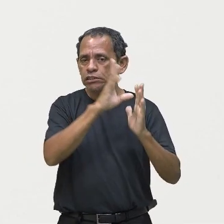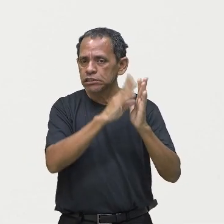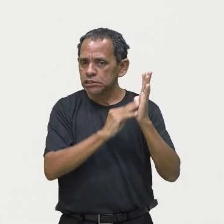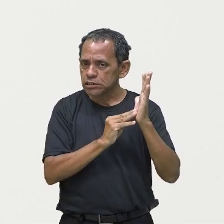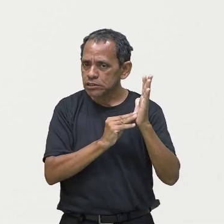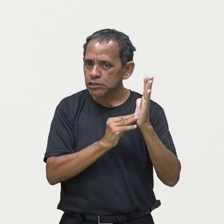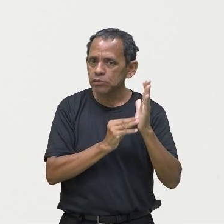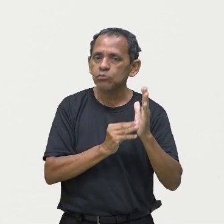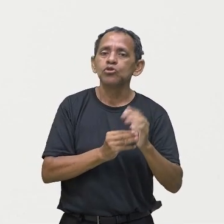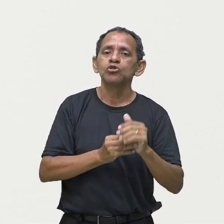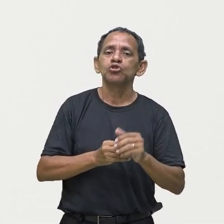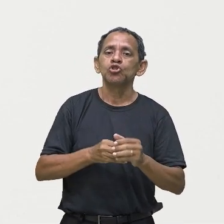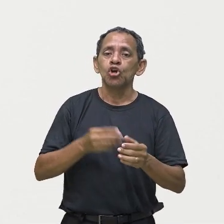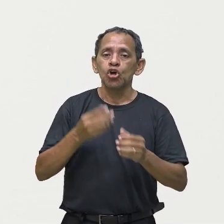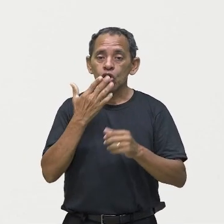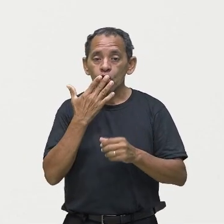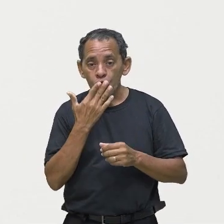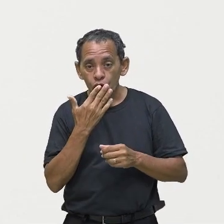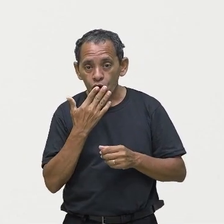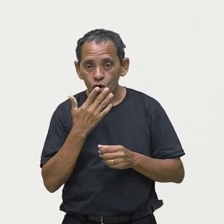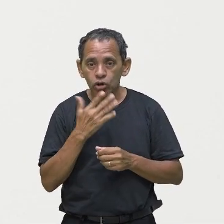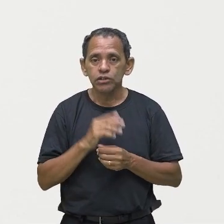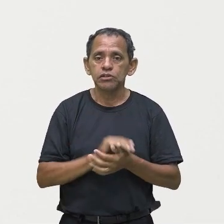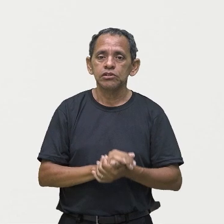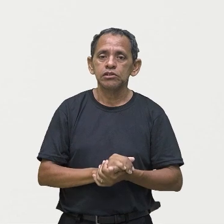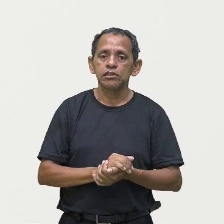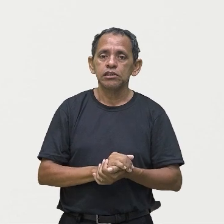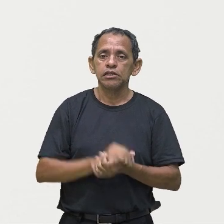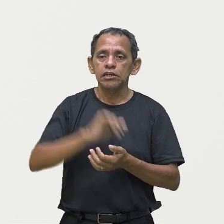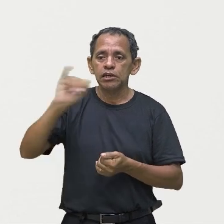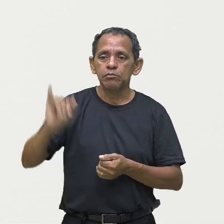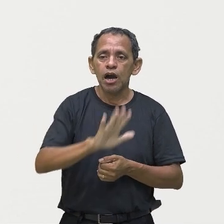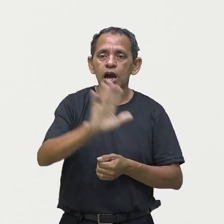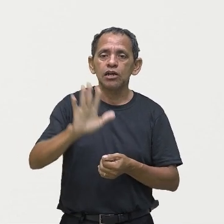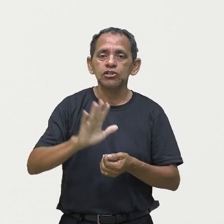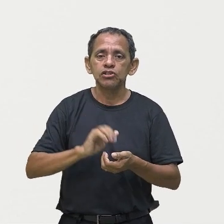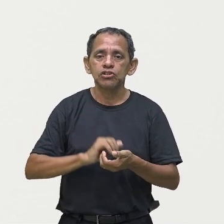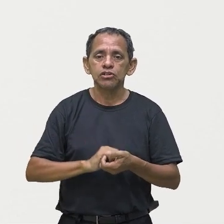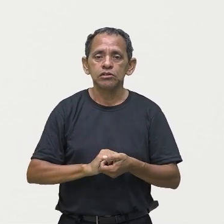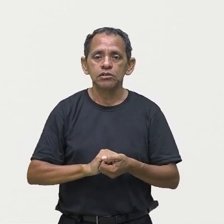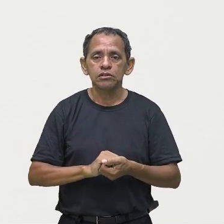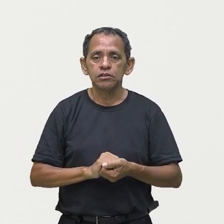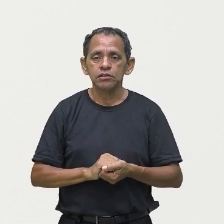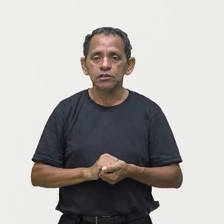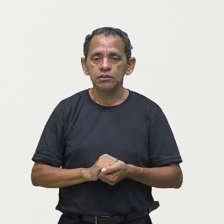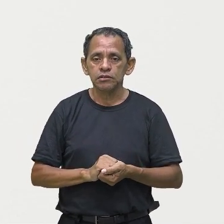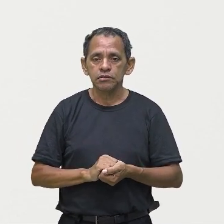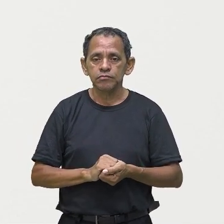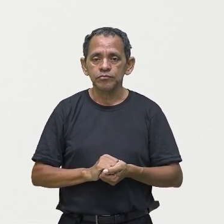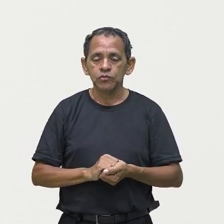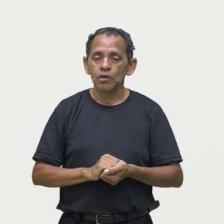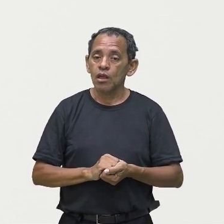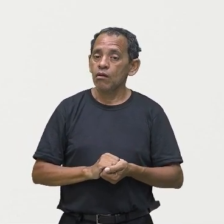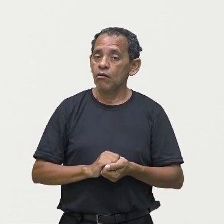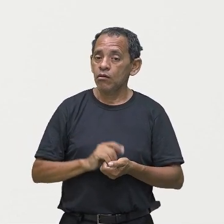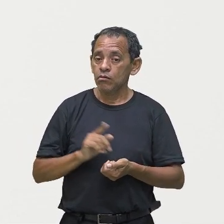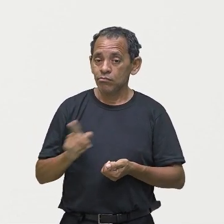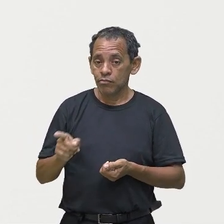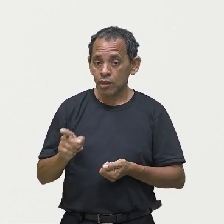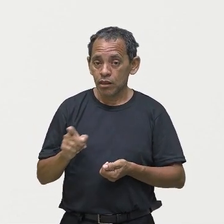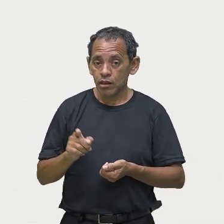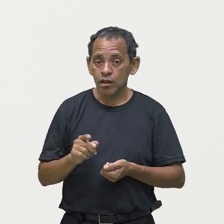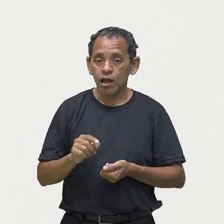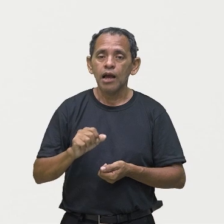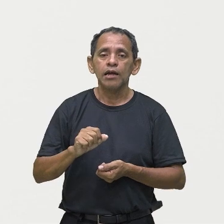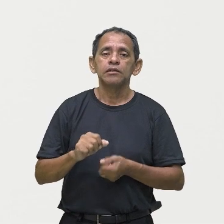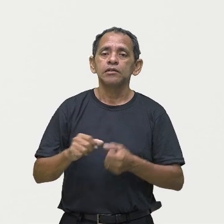Então, a gente, com a linguagem não verbal, vai compreender da